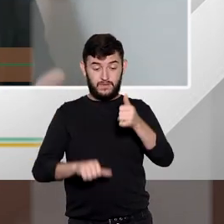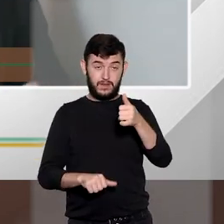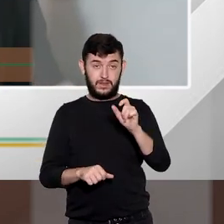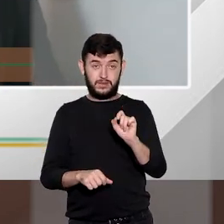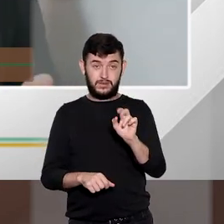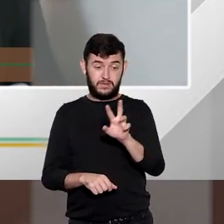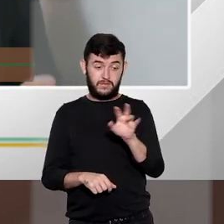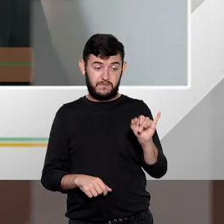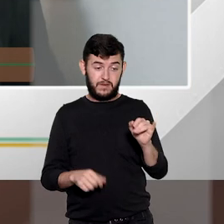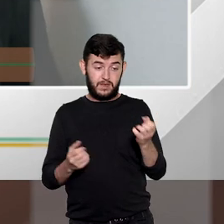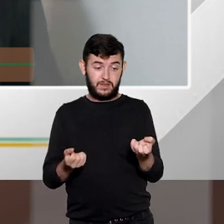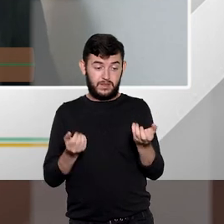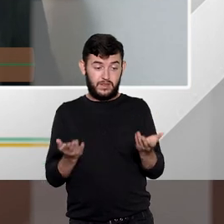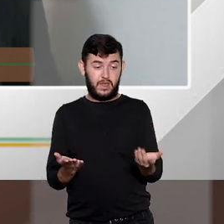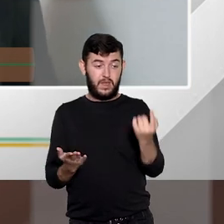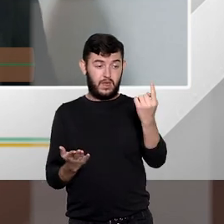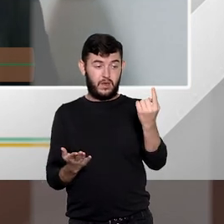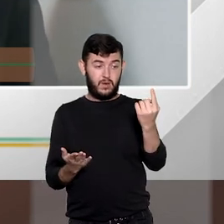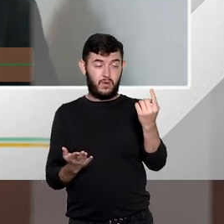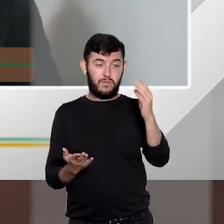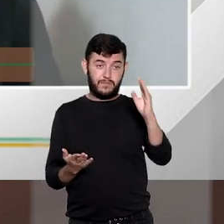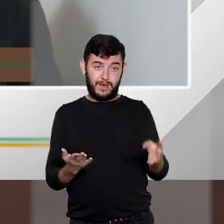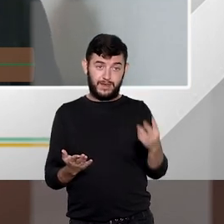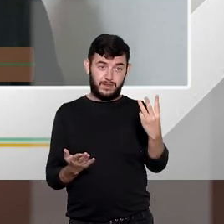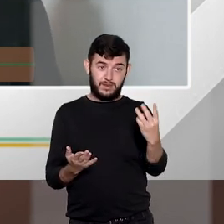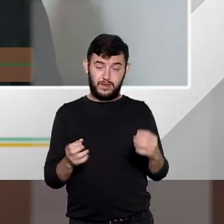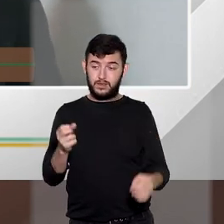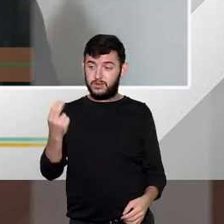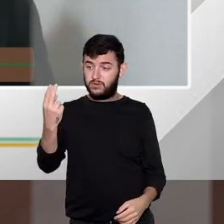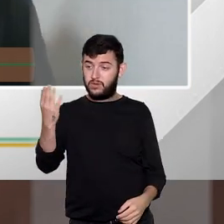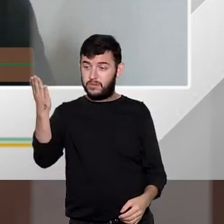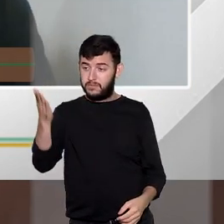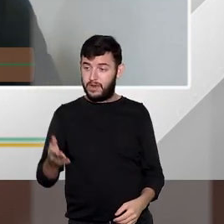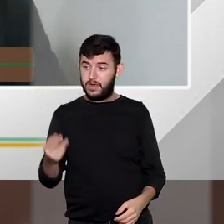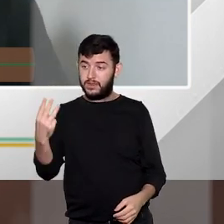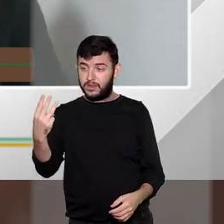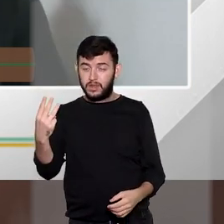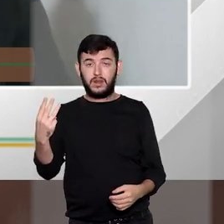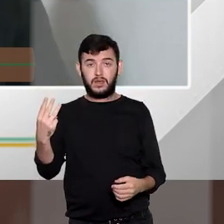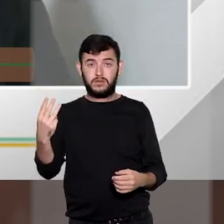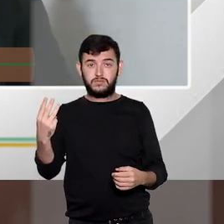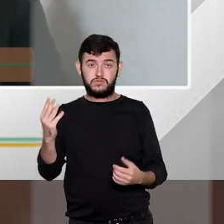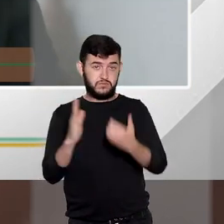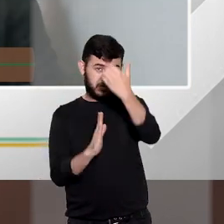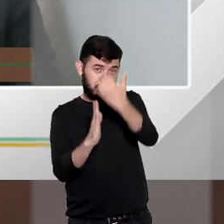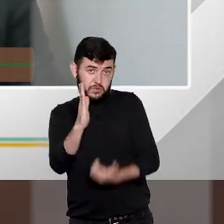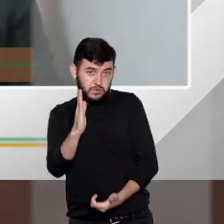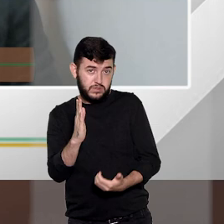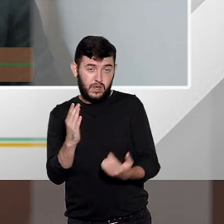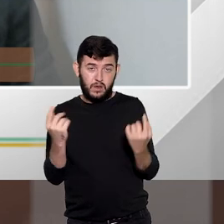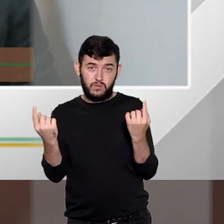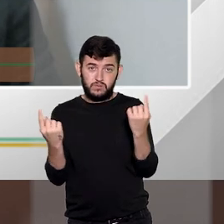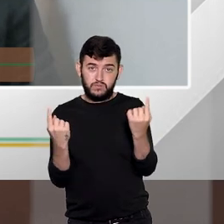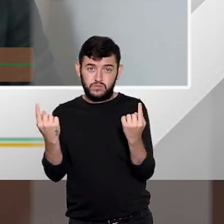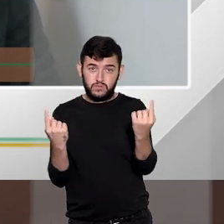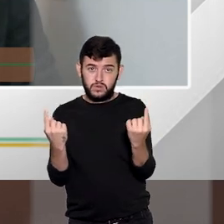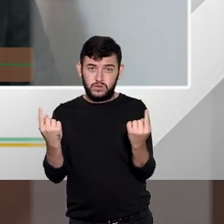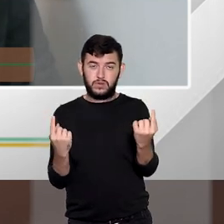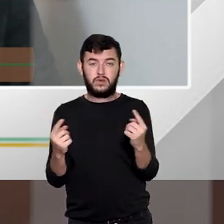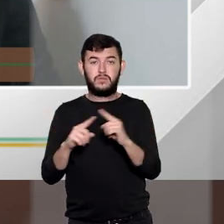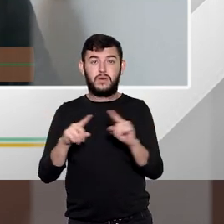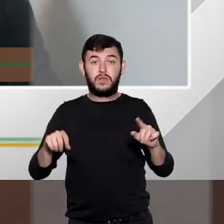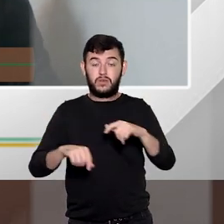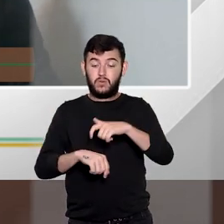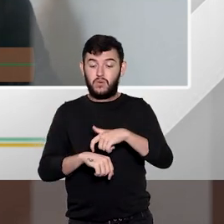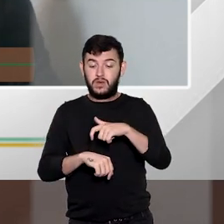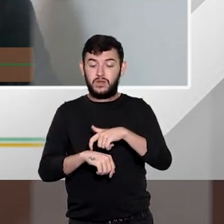terços ela não estipula qual o critério mas aqui nesse ponto doutrina de jurisprudência consolidada no sentido de proximidade da consumação quanto